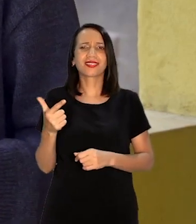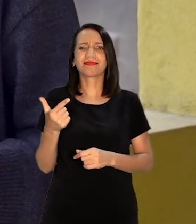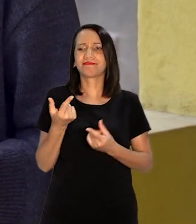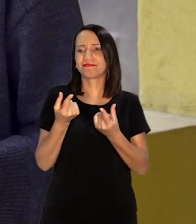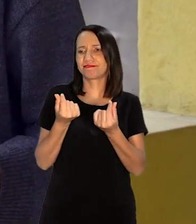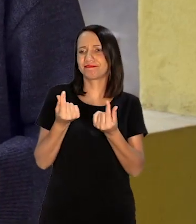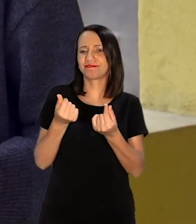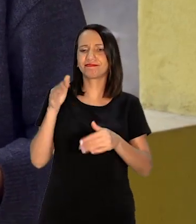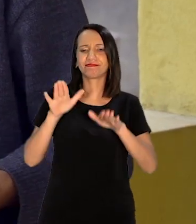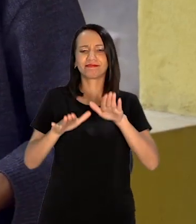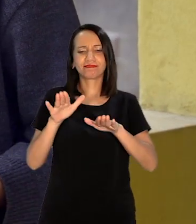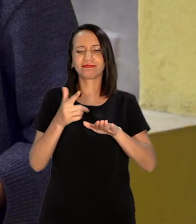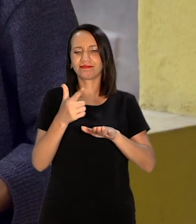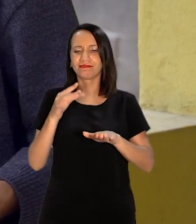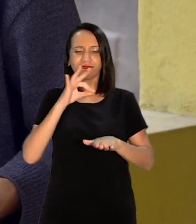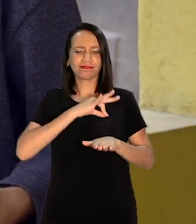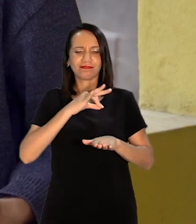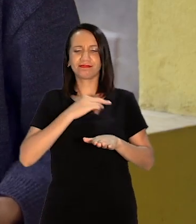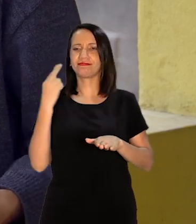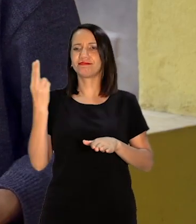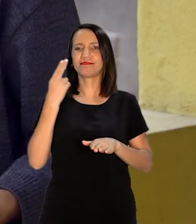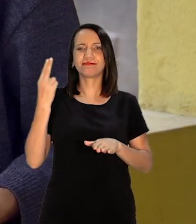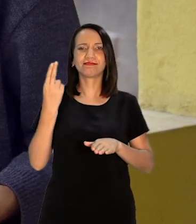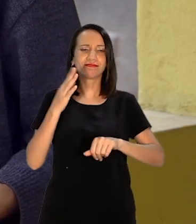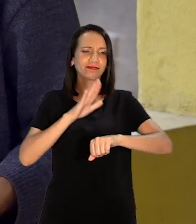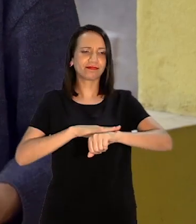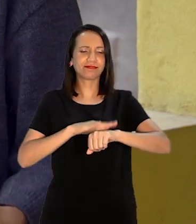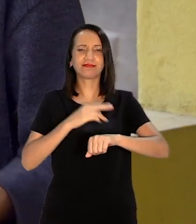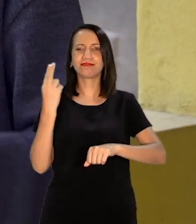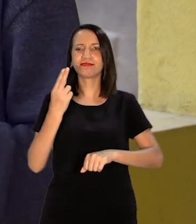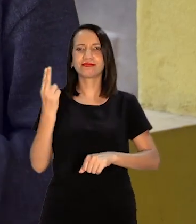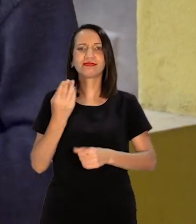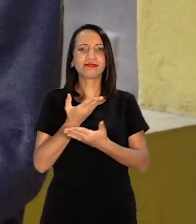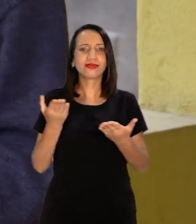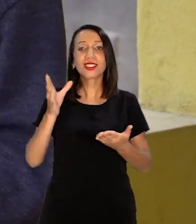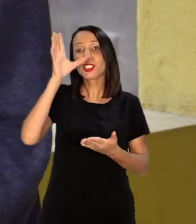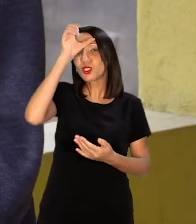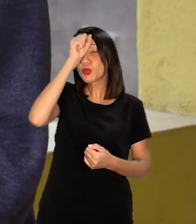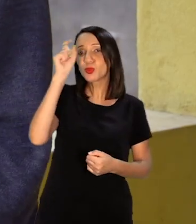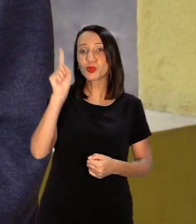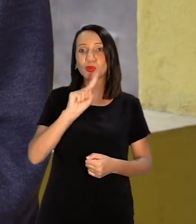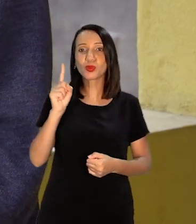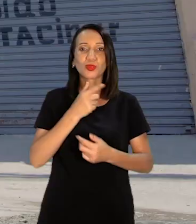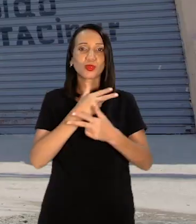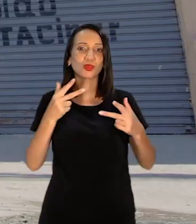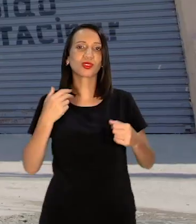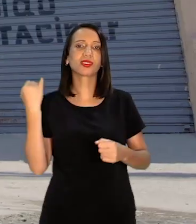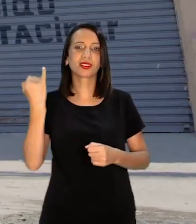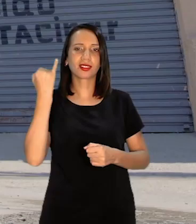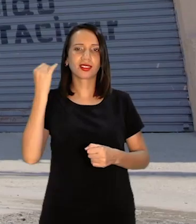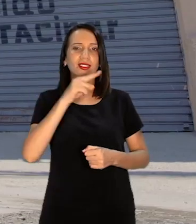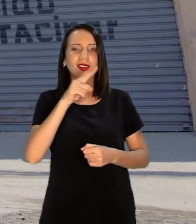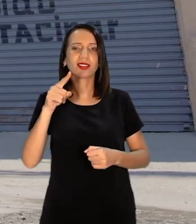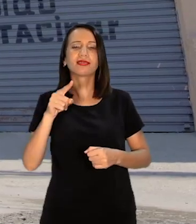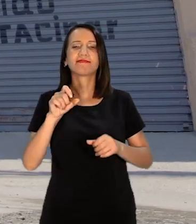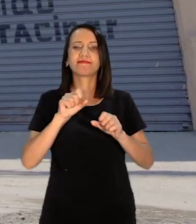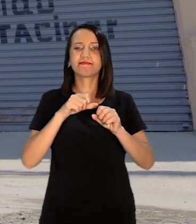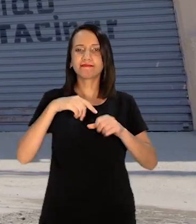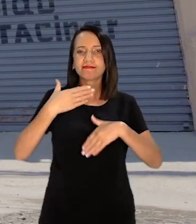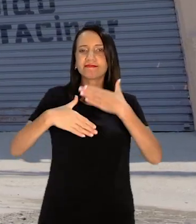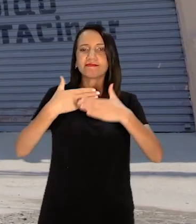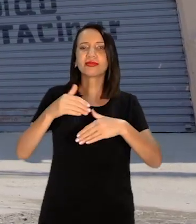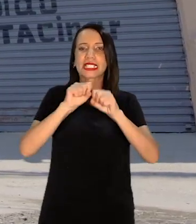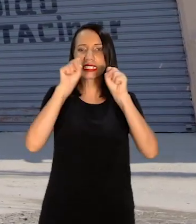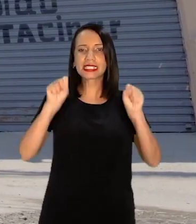Dinheiro Às vezes O salário não dá Porque ela não tem tempo E porque ela não aprendeu Que essas coisas São importantes E aí o sistema Vai se reproduzindo